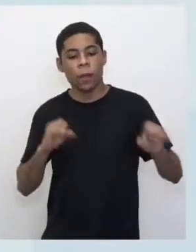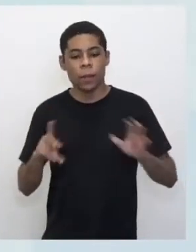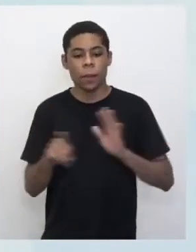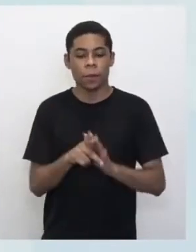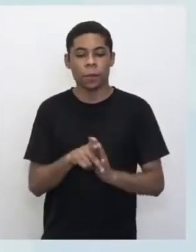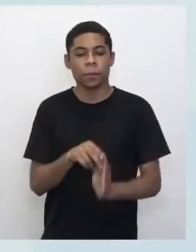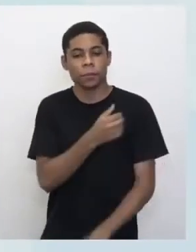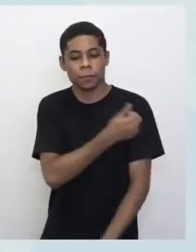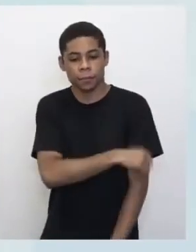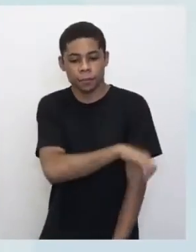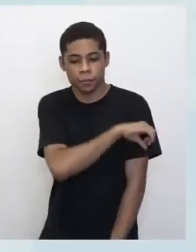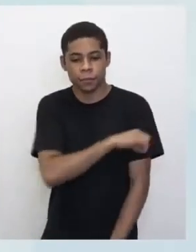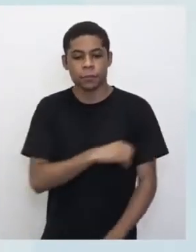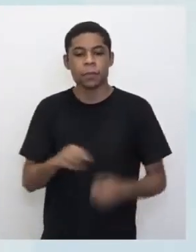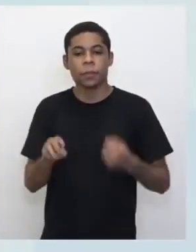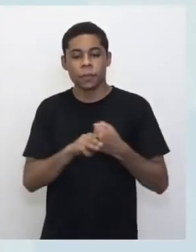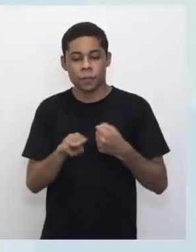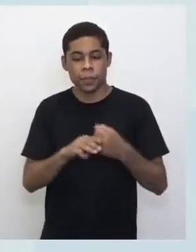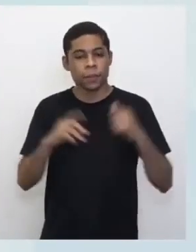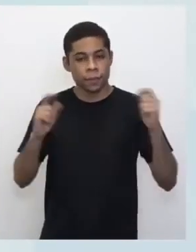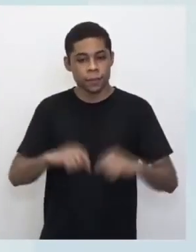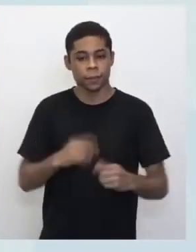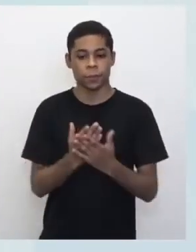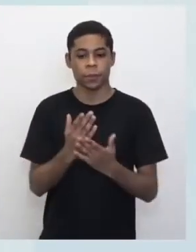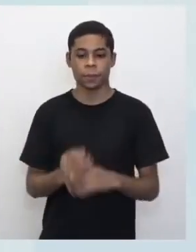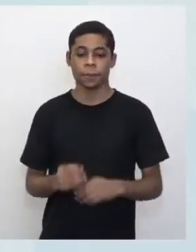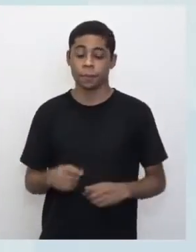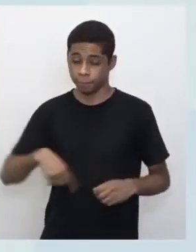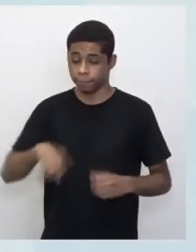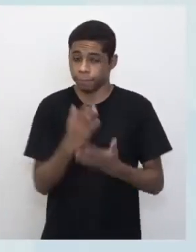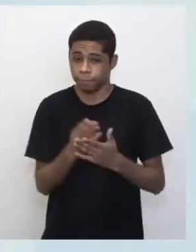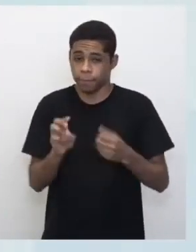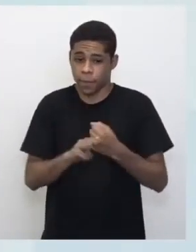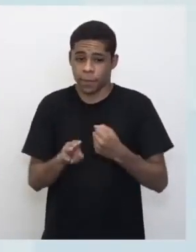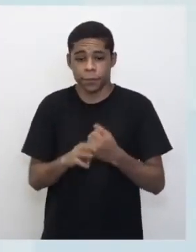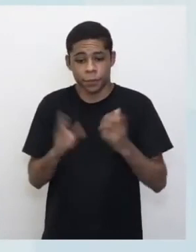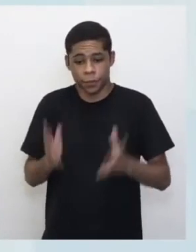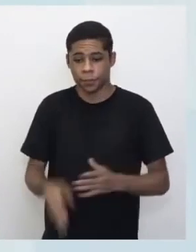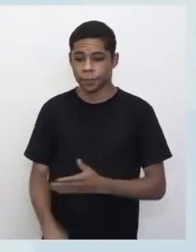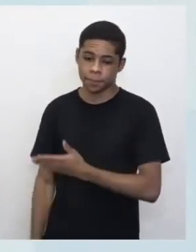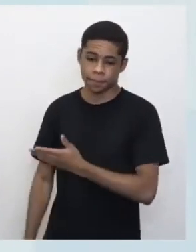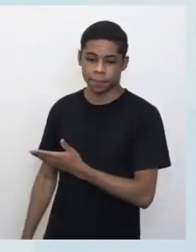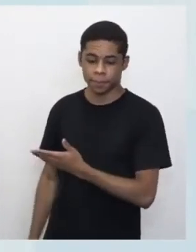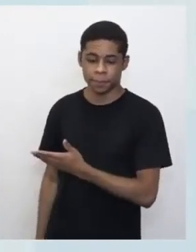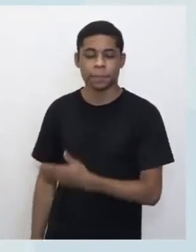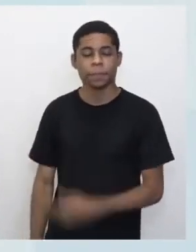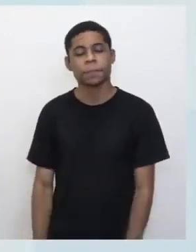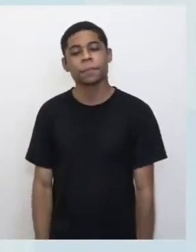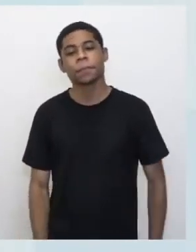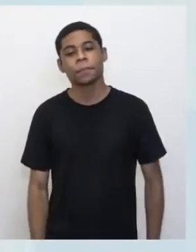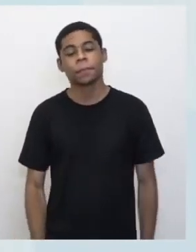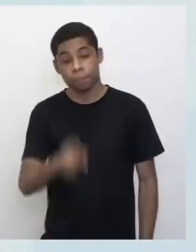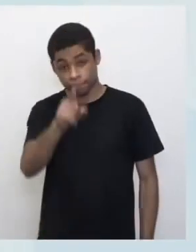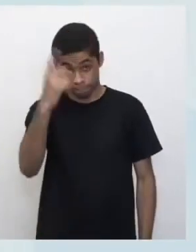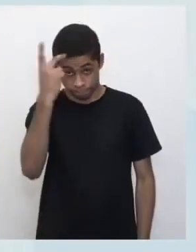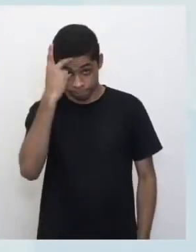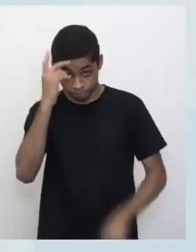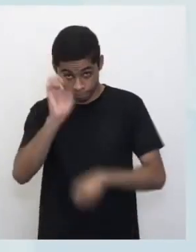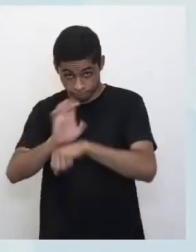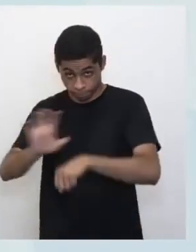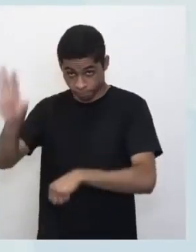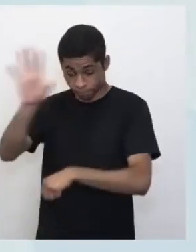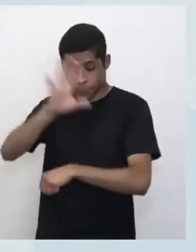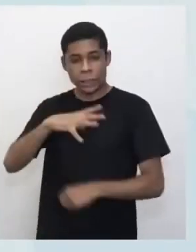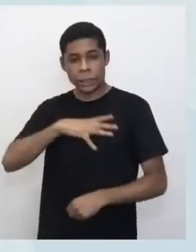também para a gente de anos finais e ensino médio. Nós estamos no Ensino Médio, TV Educação aí para vocês. Então, se você está em São Paulo, na região